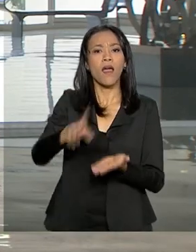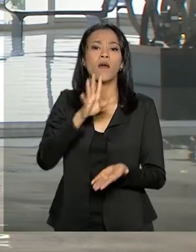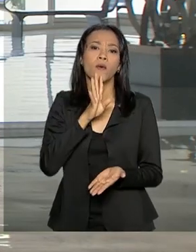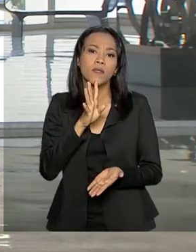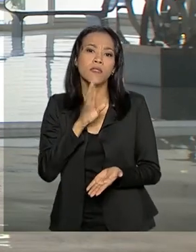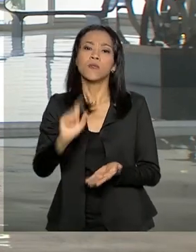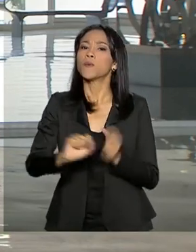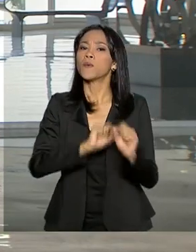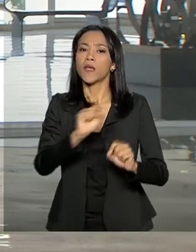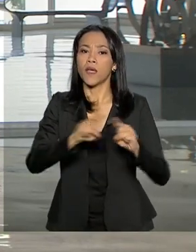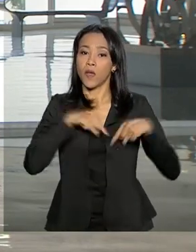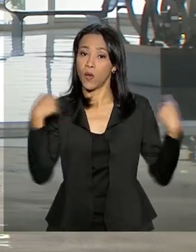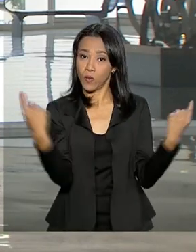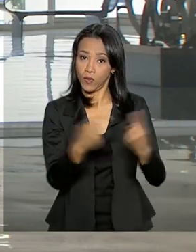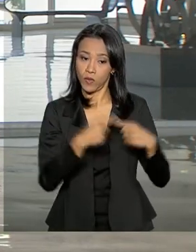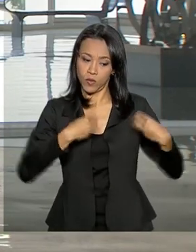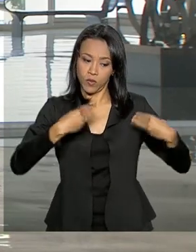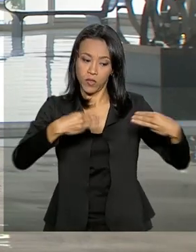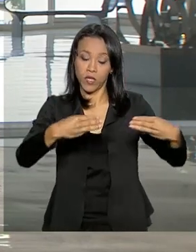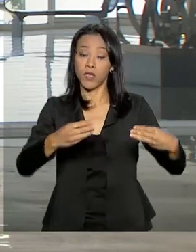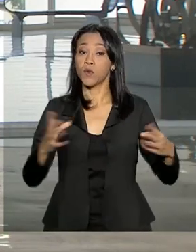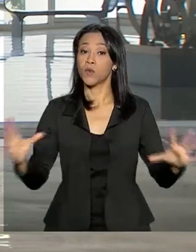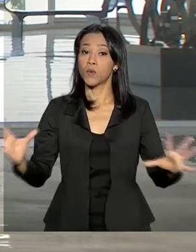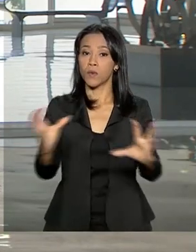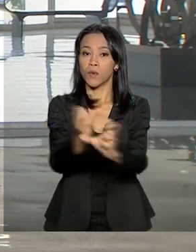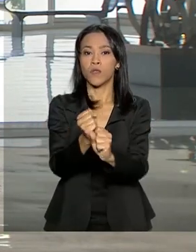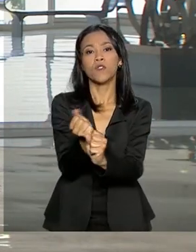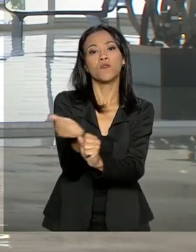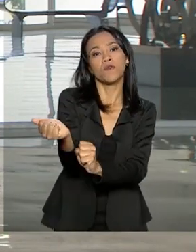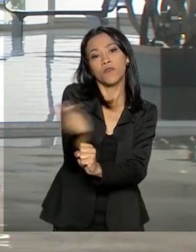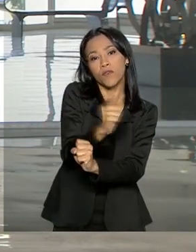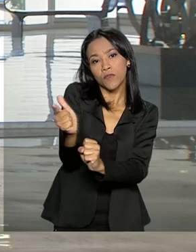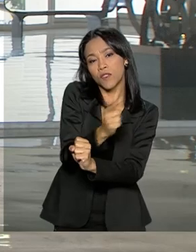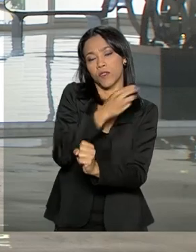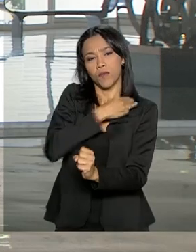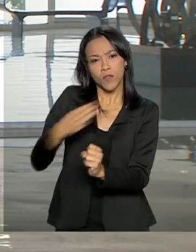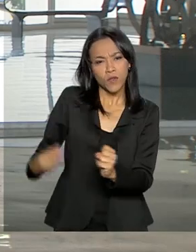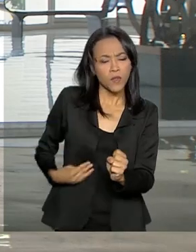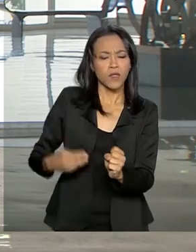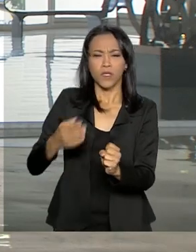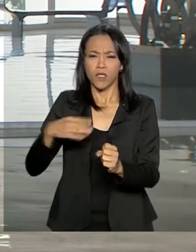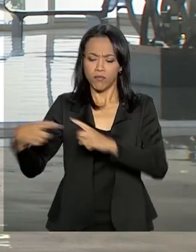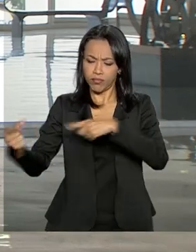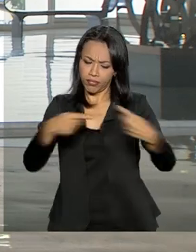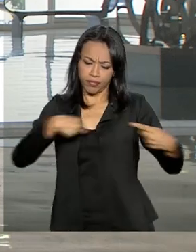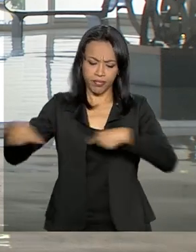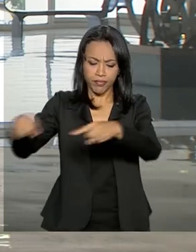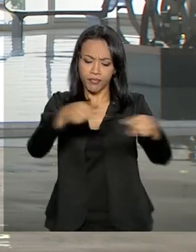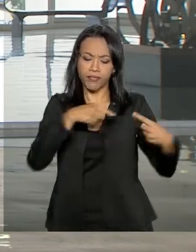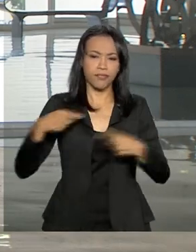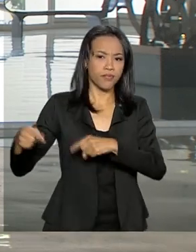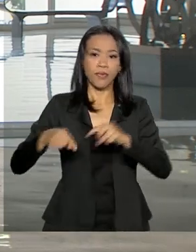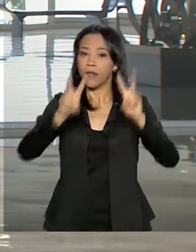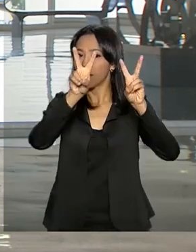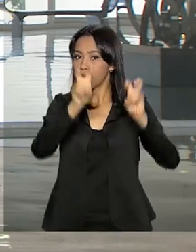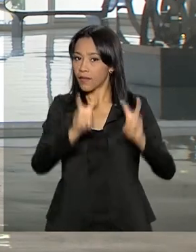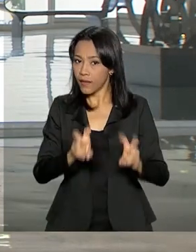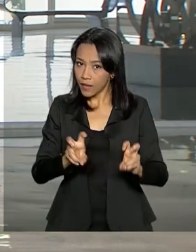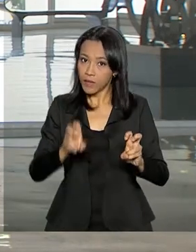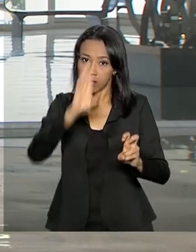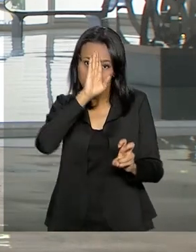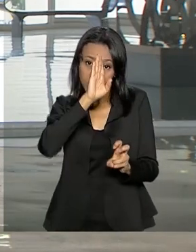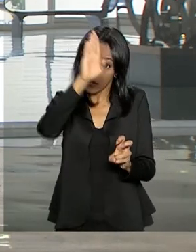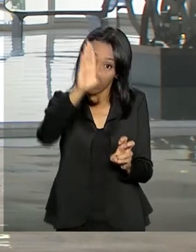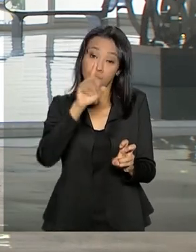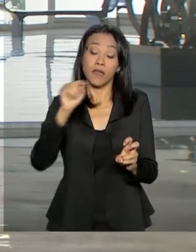ministerial, o presidente e os 22 ministros de Estado discutem ações prioritárias para esses 100 primeiros dias de gestão e